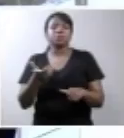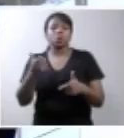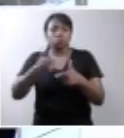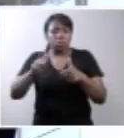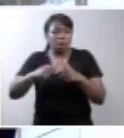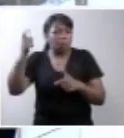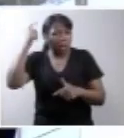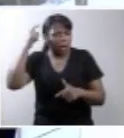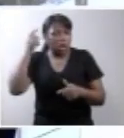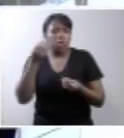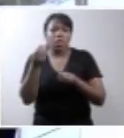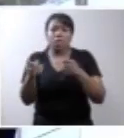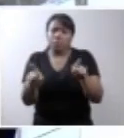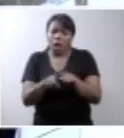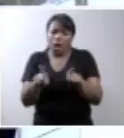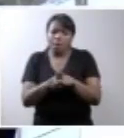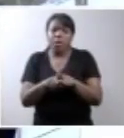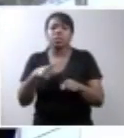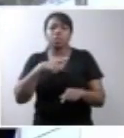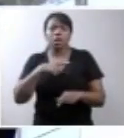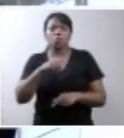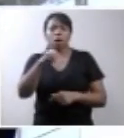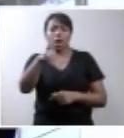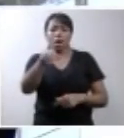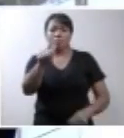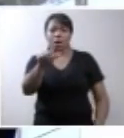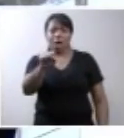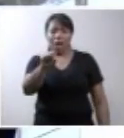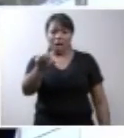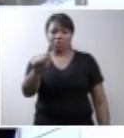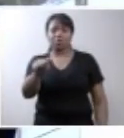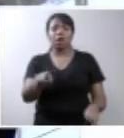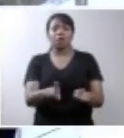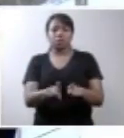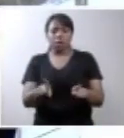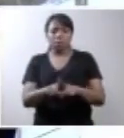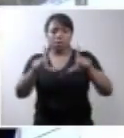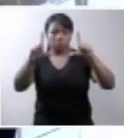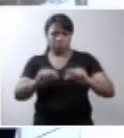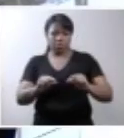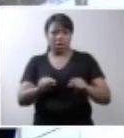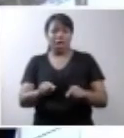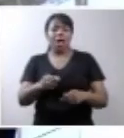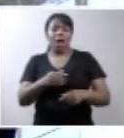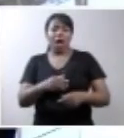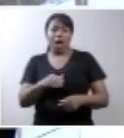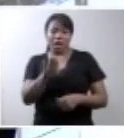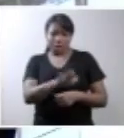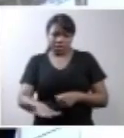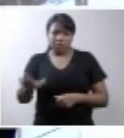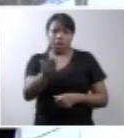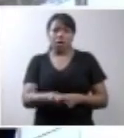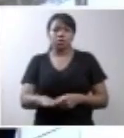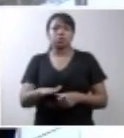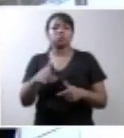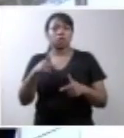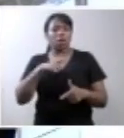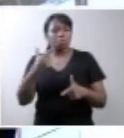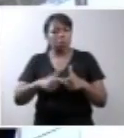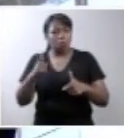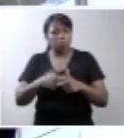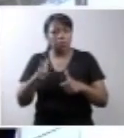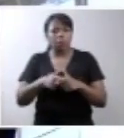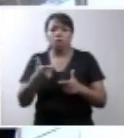parcialmente, e a massa encefálica é reduzida, mas tem vários graus. A criança anencefálica, vejam bem, não